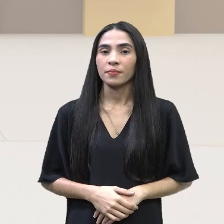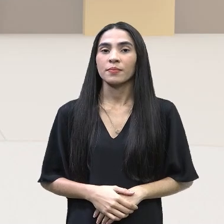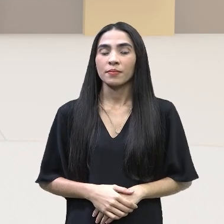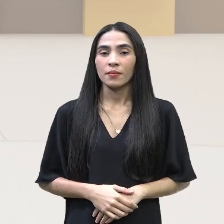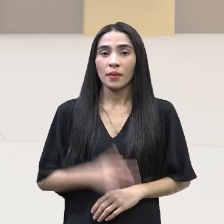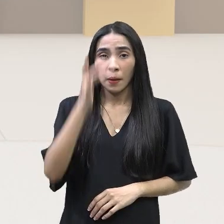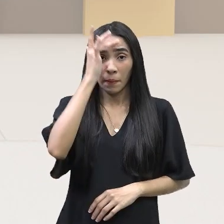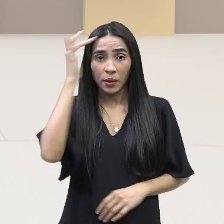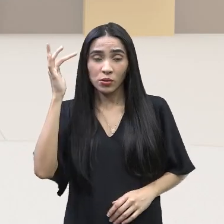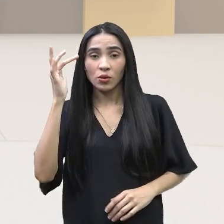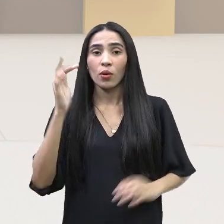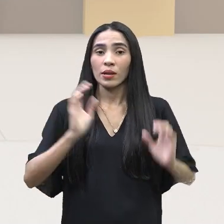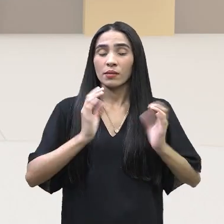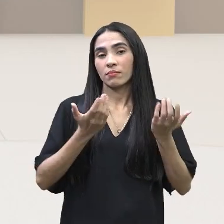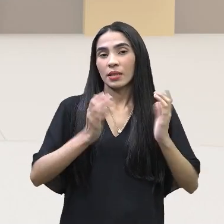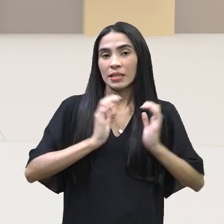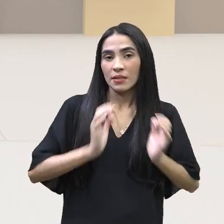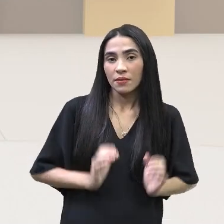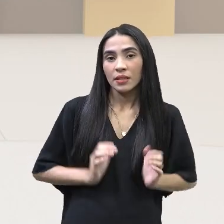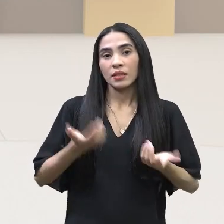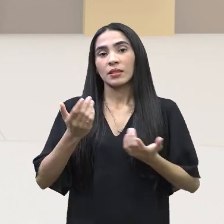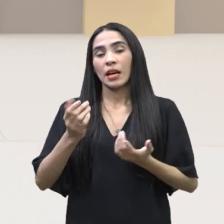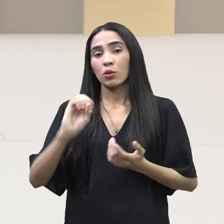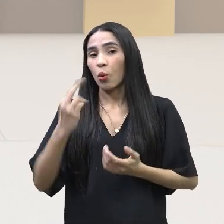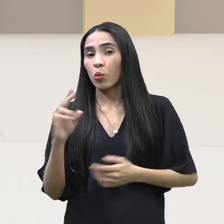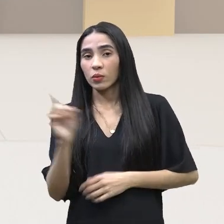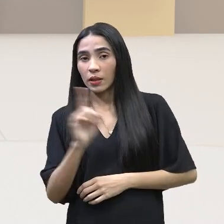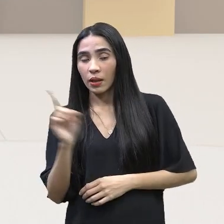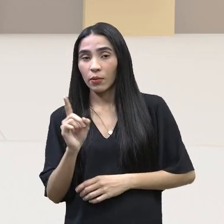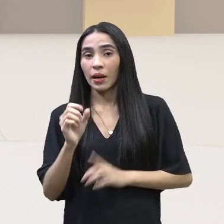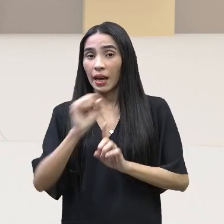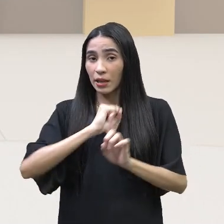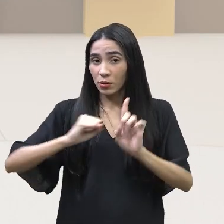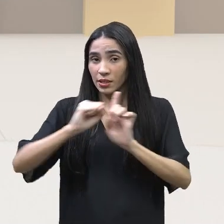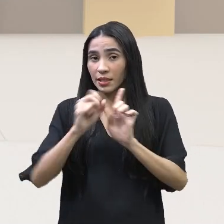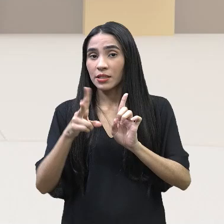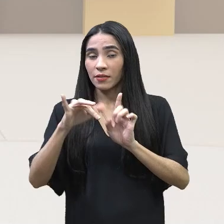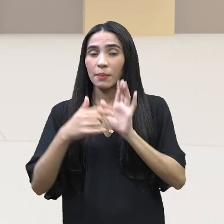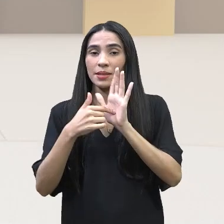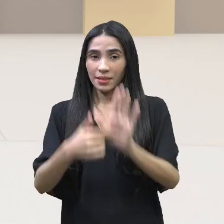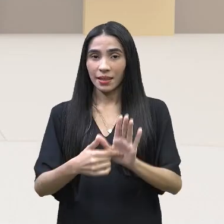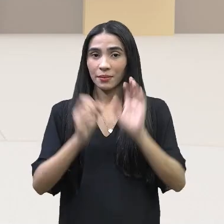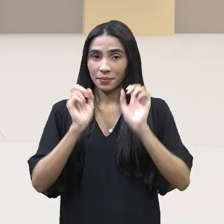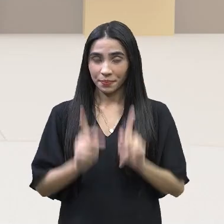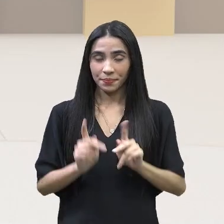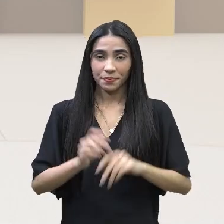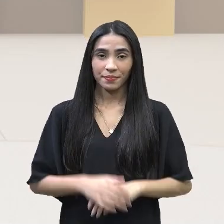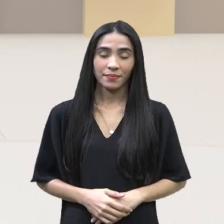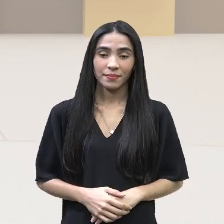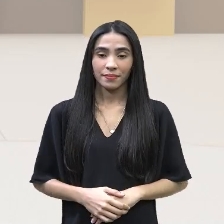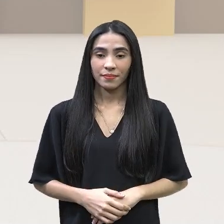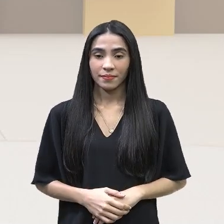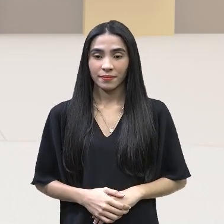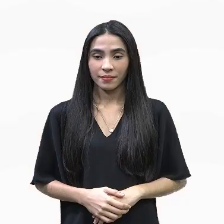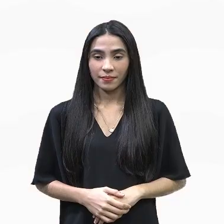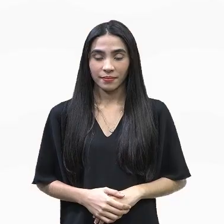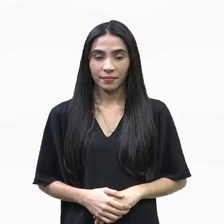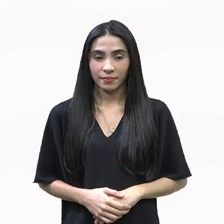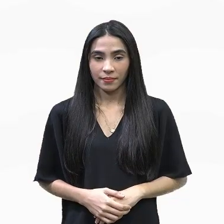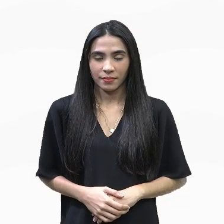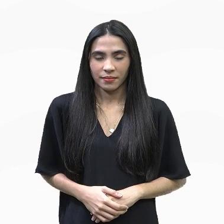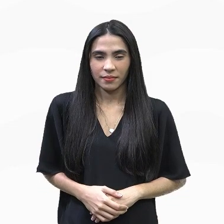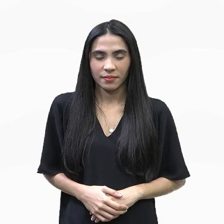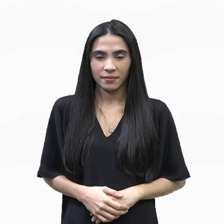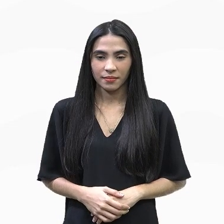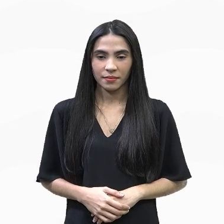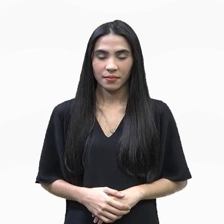Civilizado, não civilizado. É a sociedade que vai trazer isso aí pra nós. Perfeito, então? Muito bem, vamos continuar aqui pra entender melhor. Olha só.